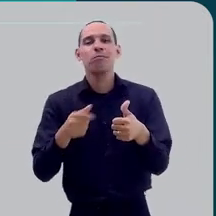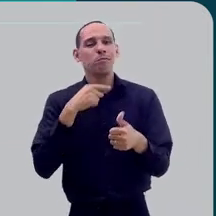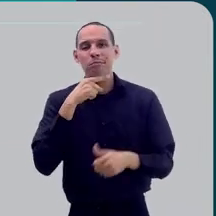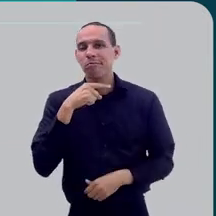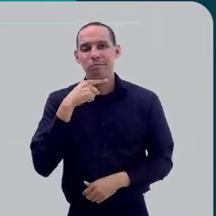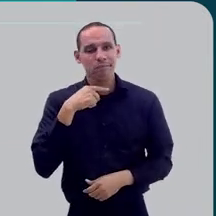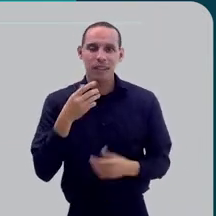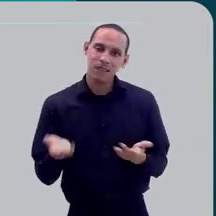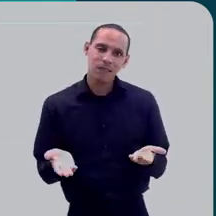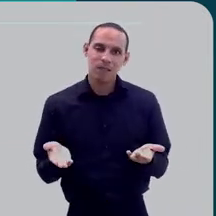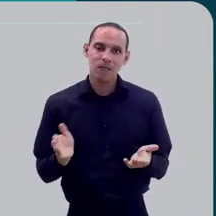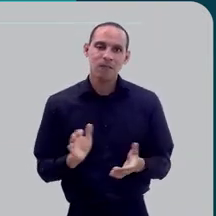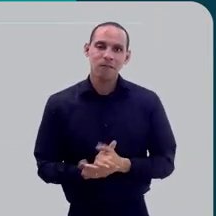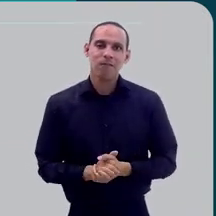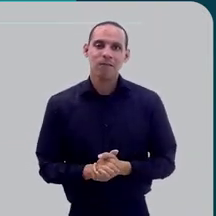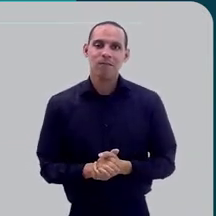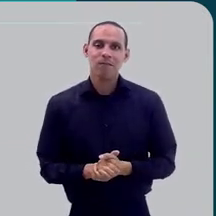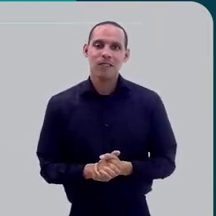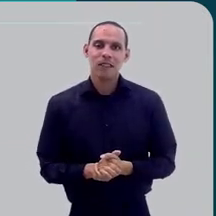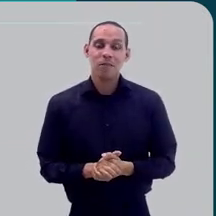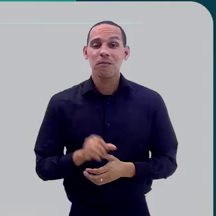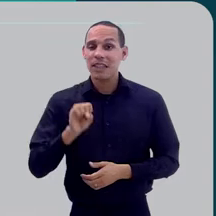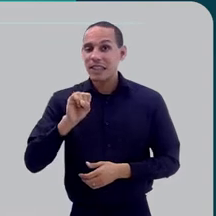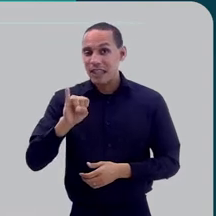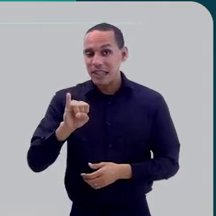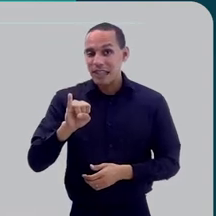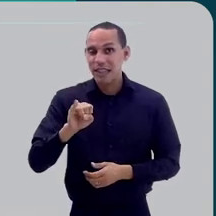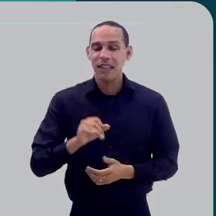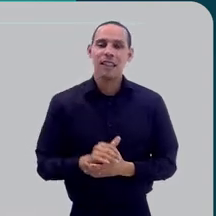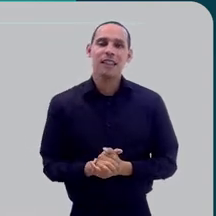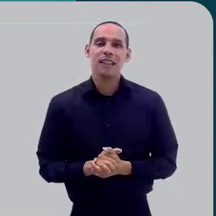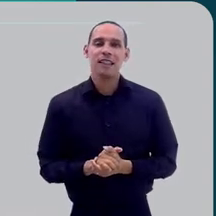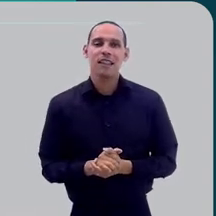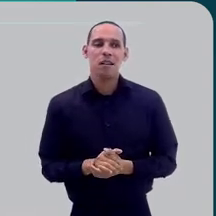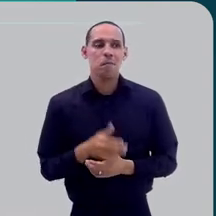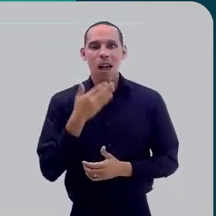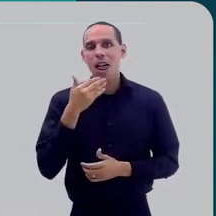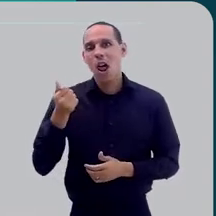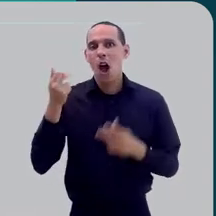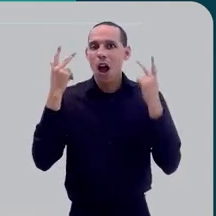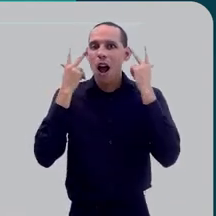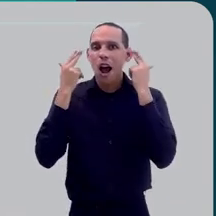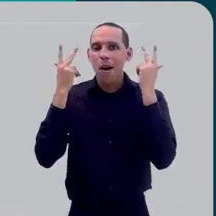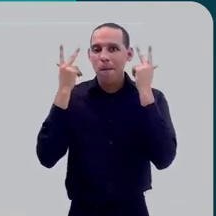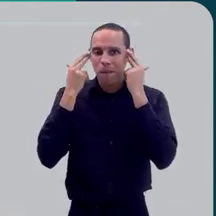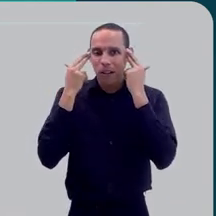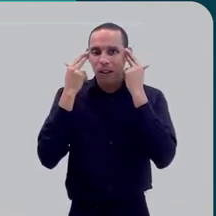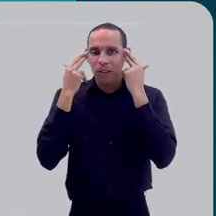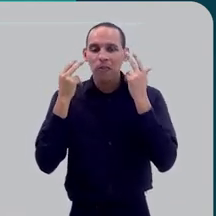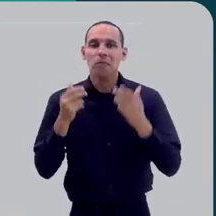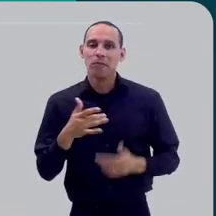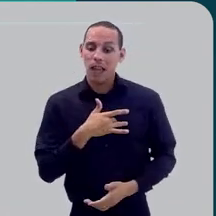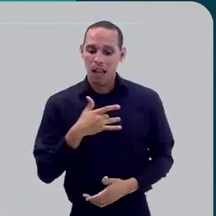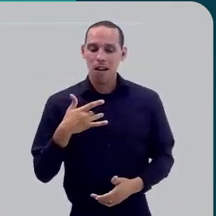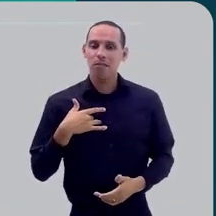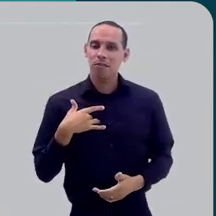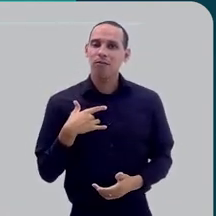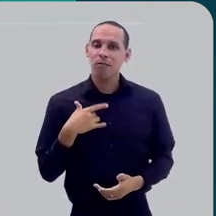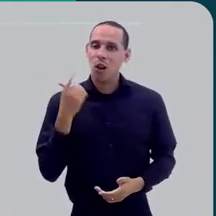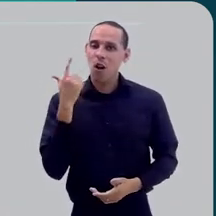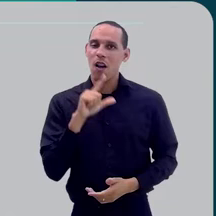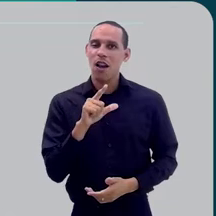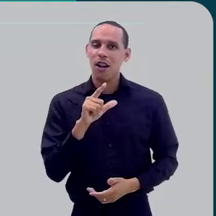suficiente que deveria render se ele estivesse em situações normais de saúde. Ou seja,